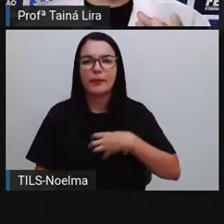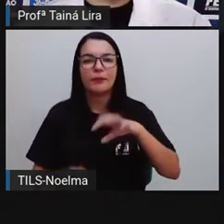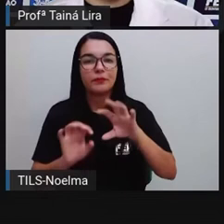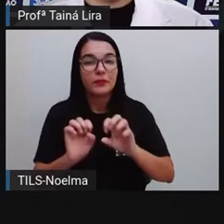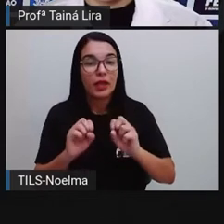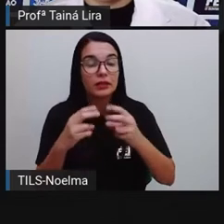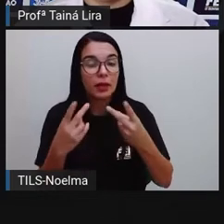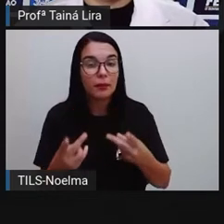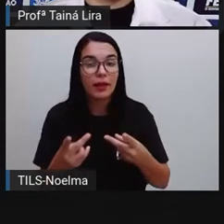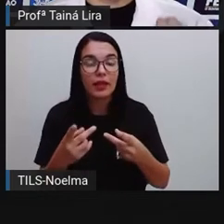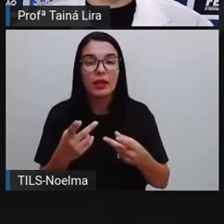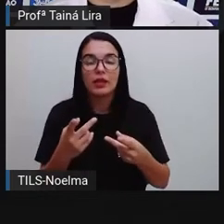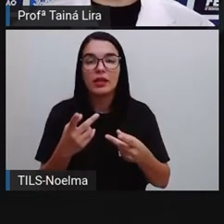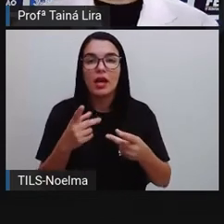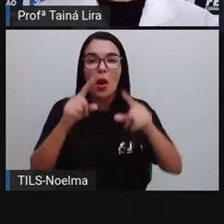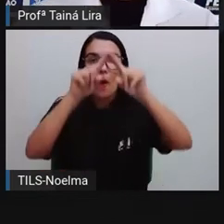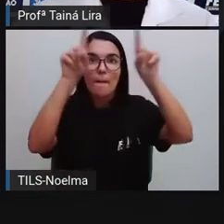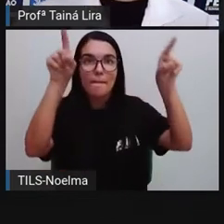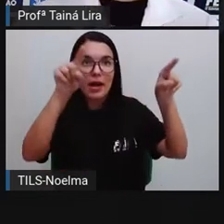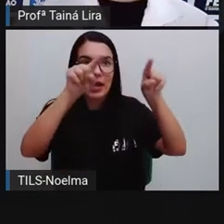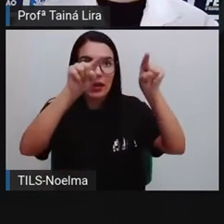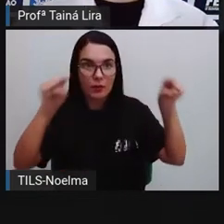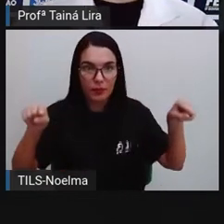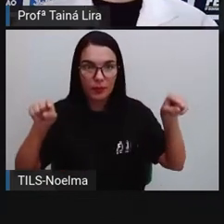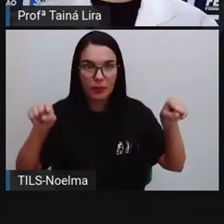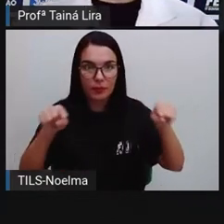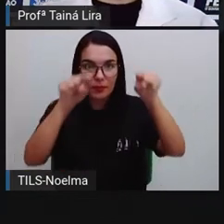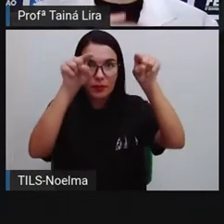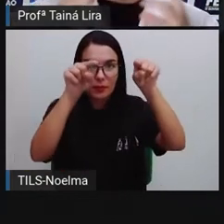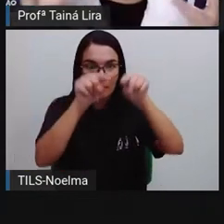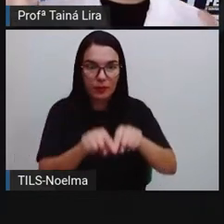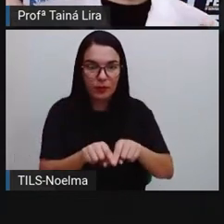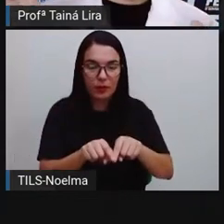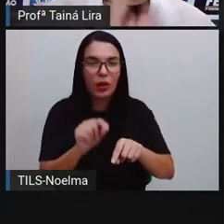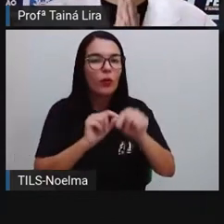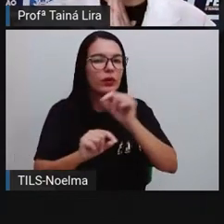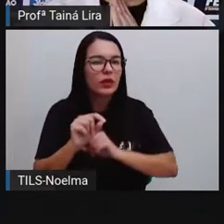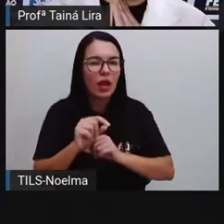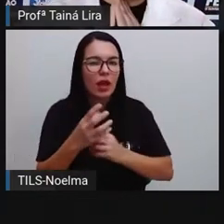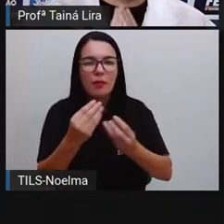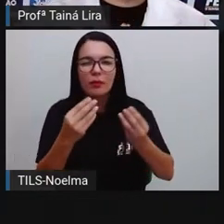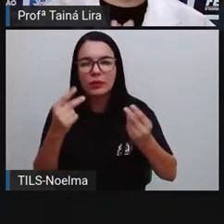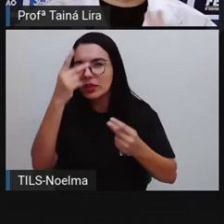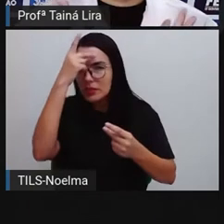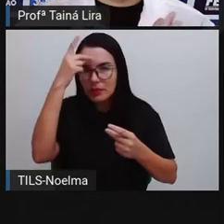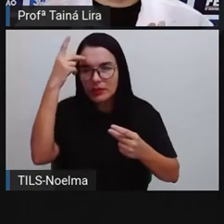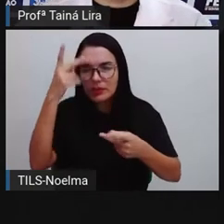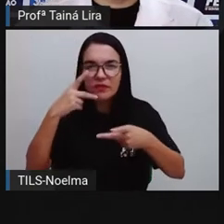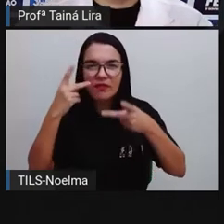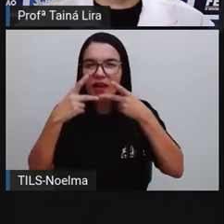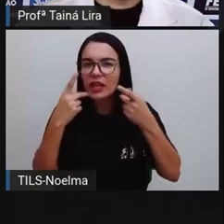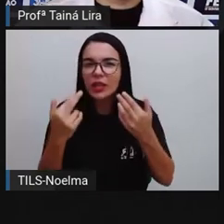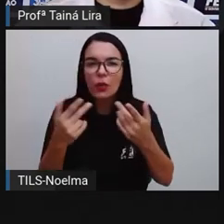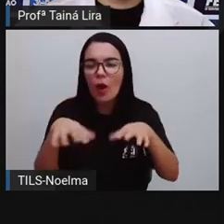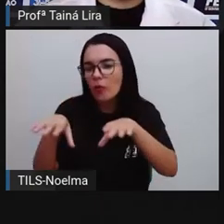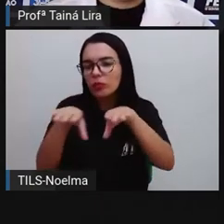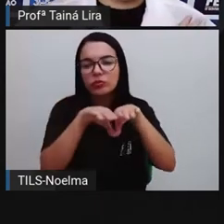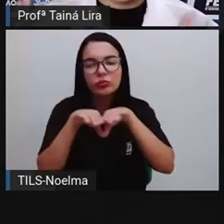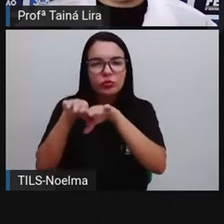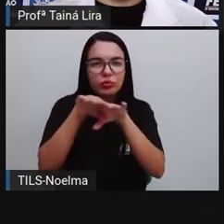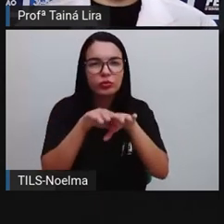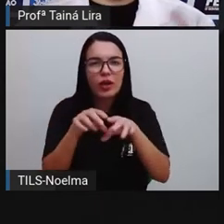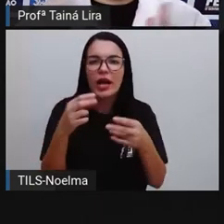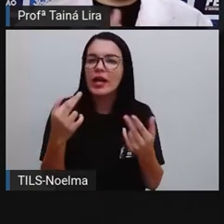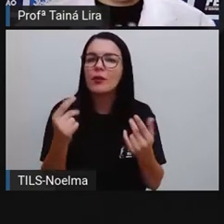a mesma coisa. Por exemplo, uma situação de aniversário ali nas histórias em quadrinhos, que está todo mundo cantando os